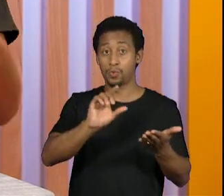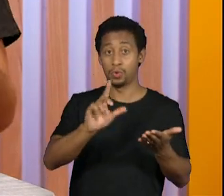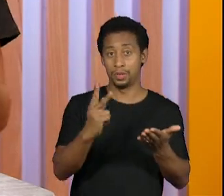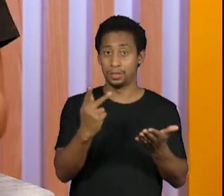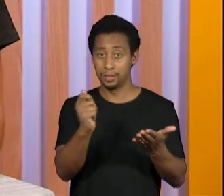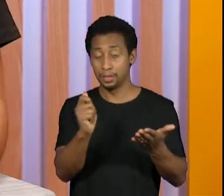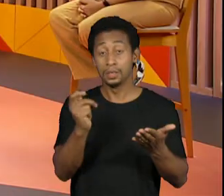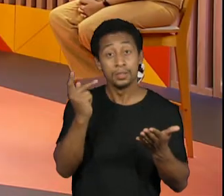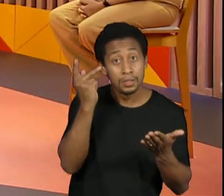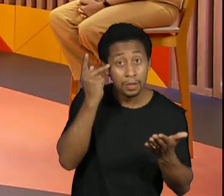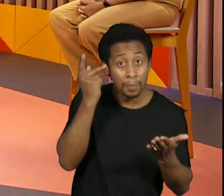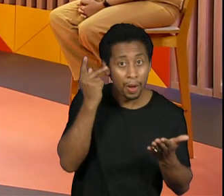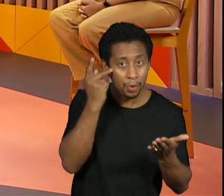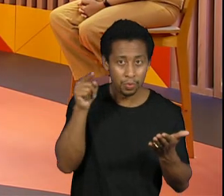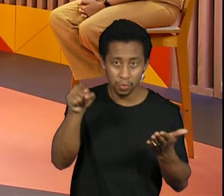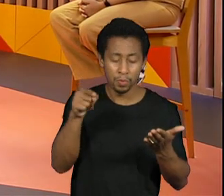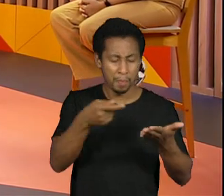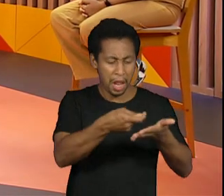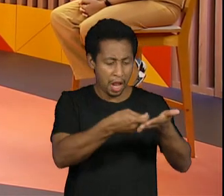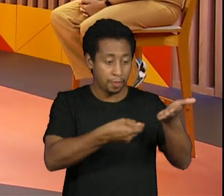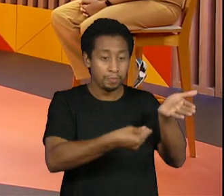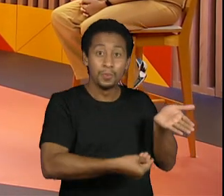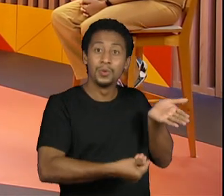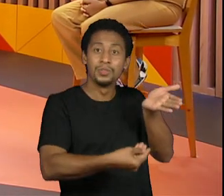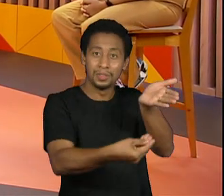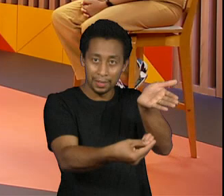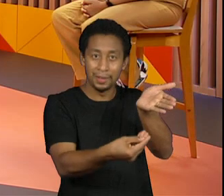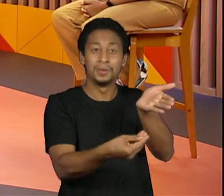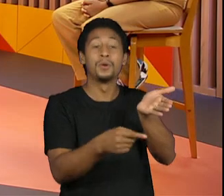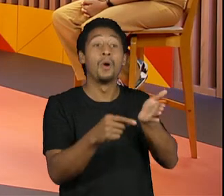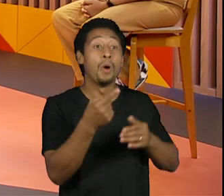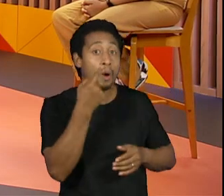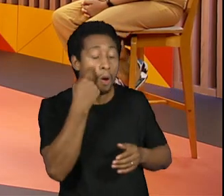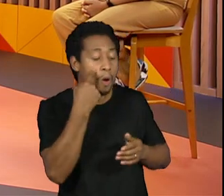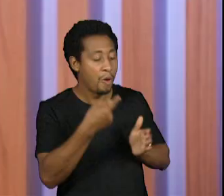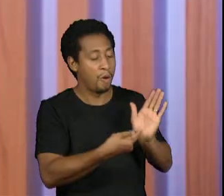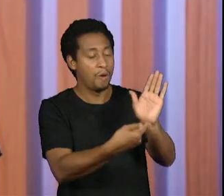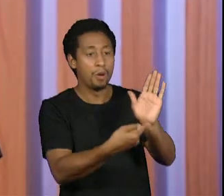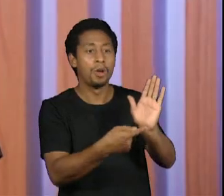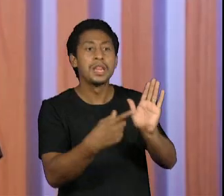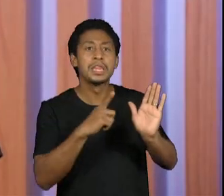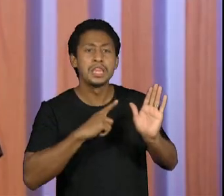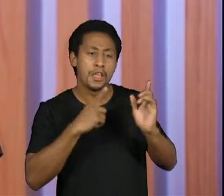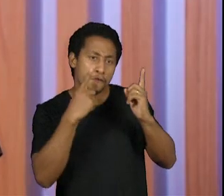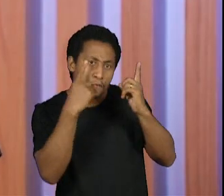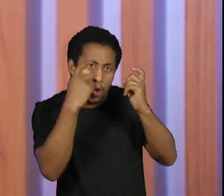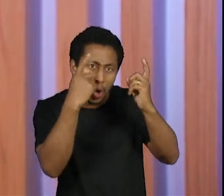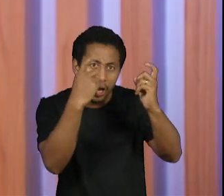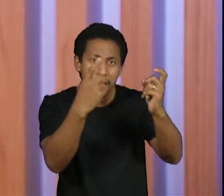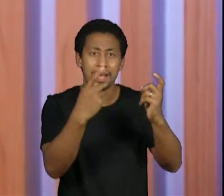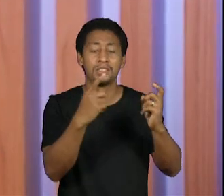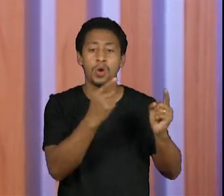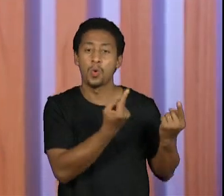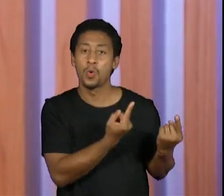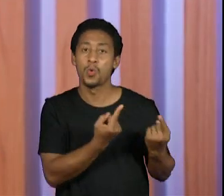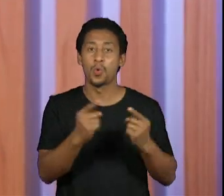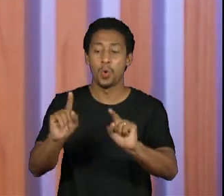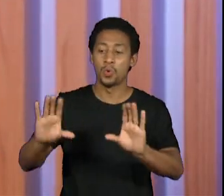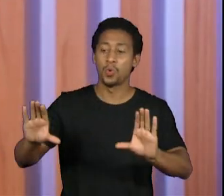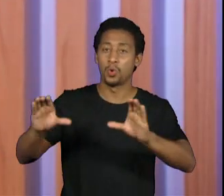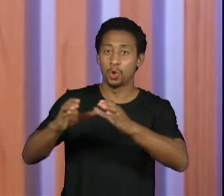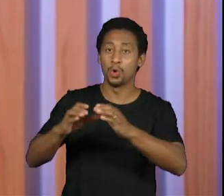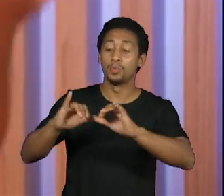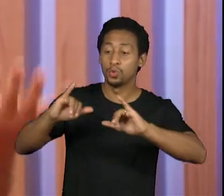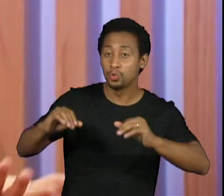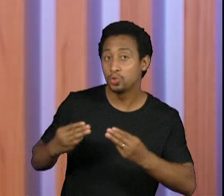questionando os malefícios das violências contra a comunidade judia que